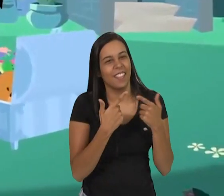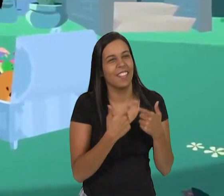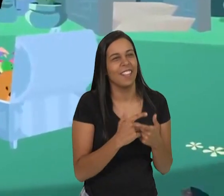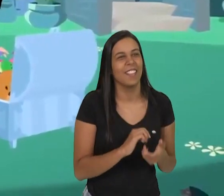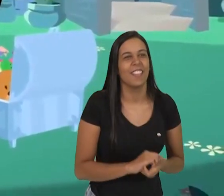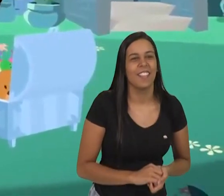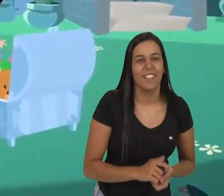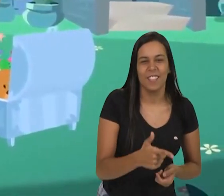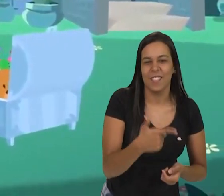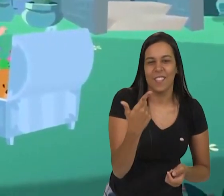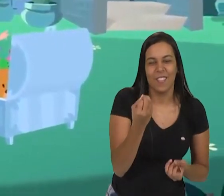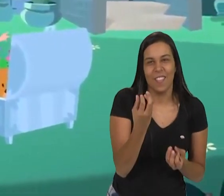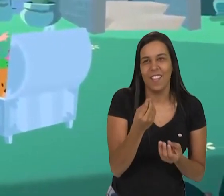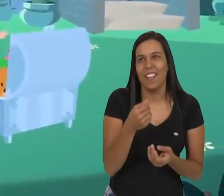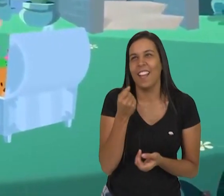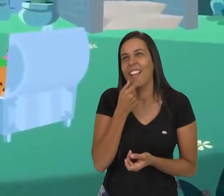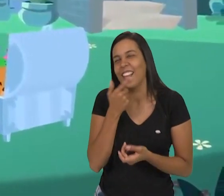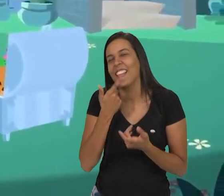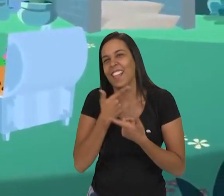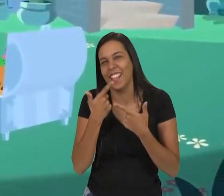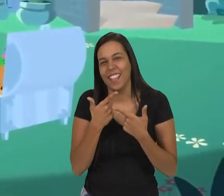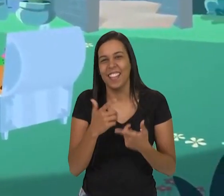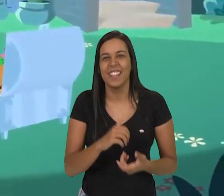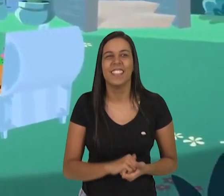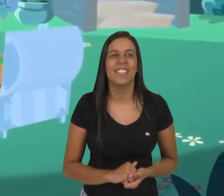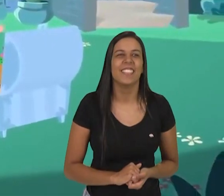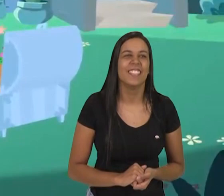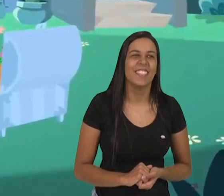Ai, Júpiter, você é muito engraçado